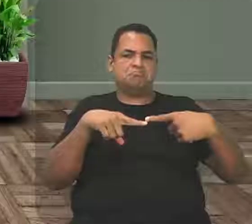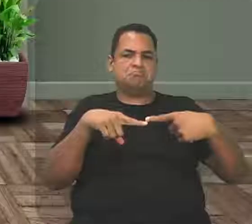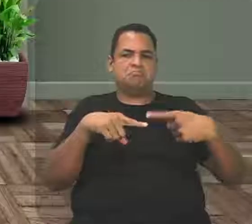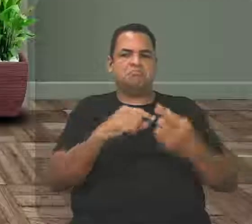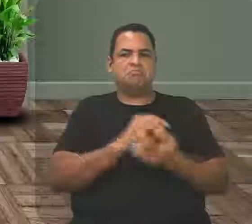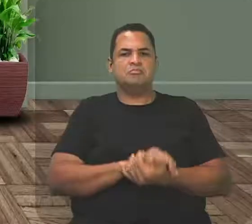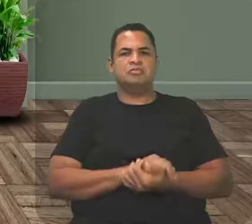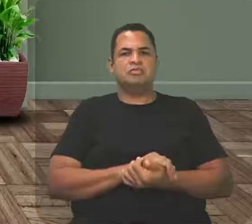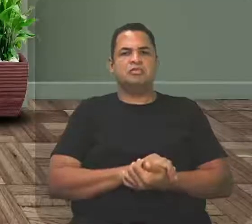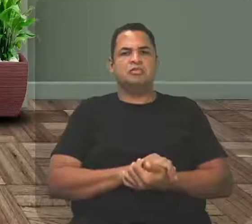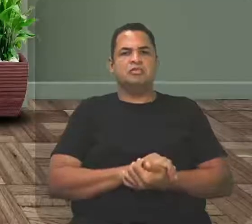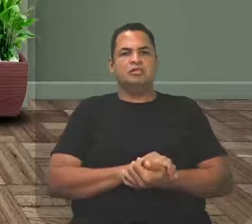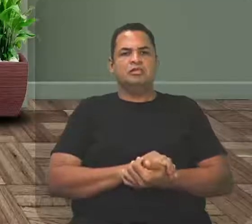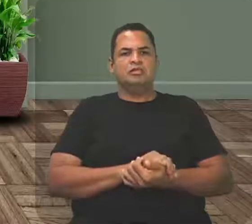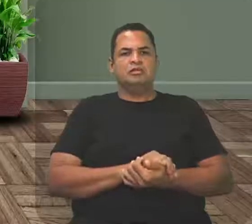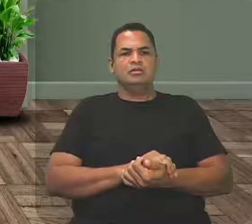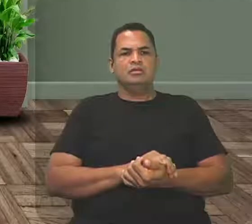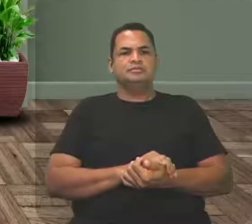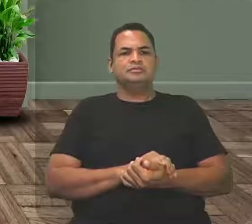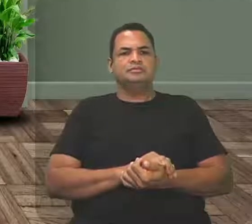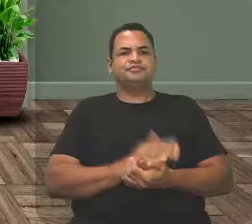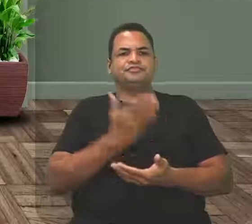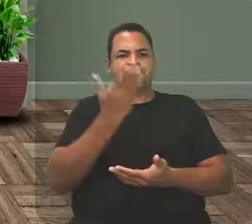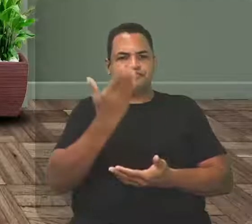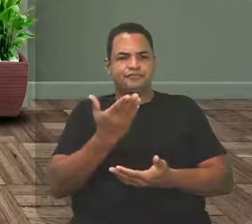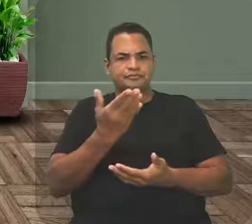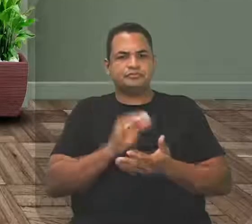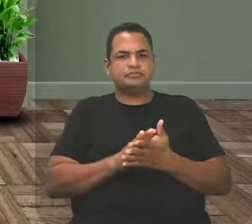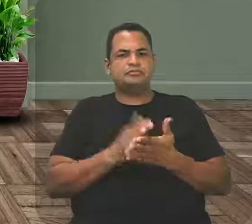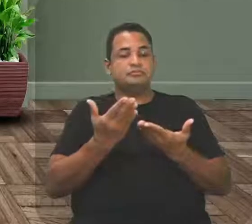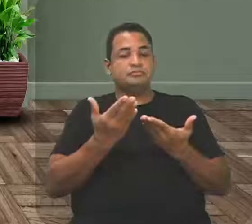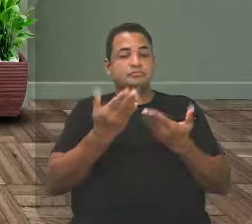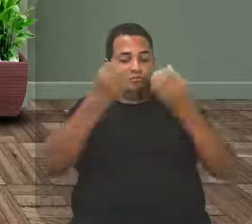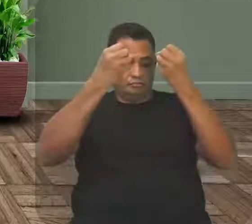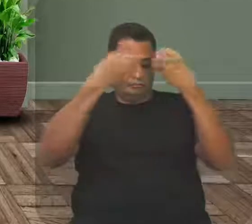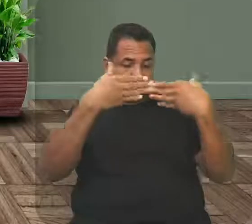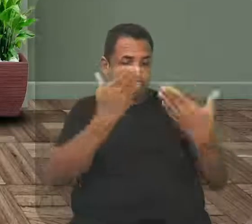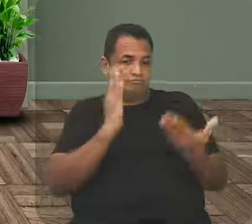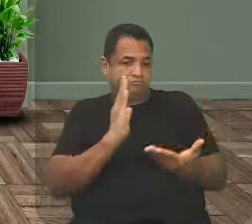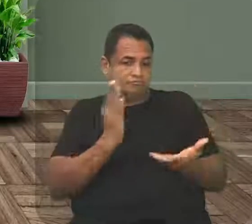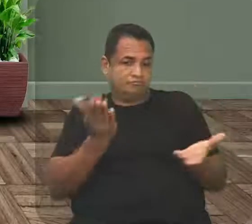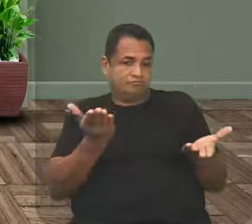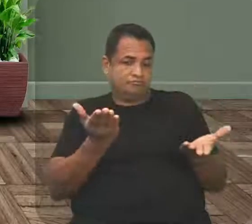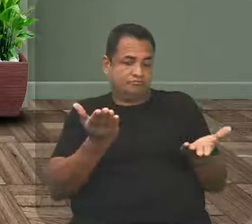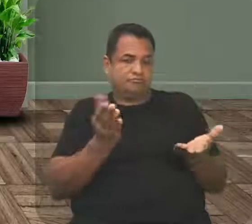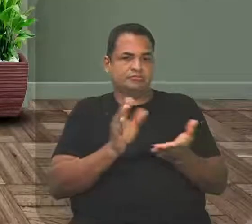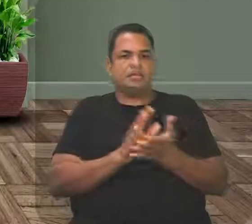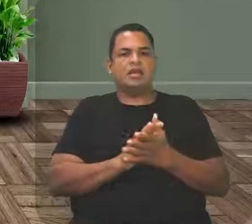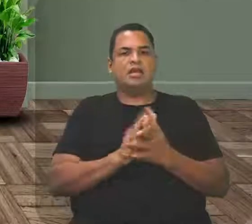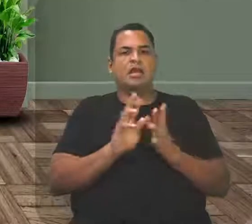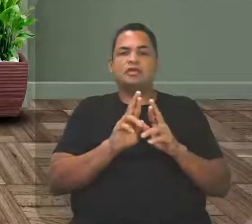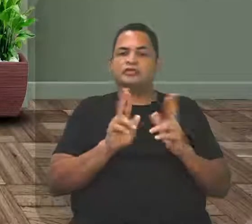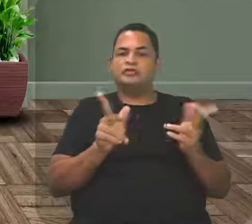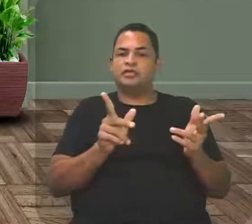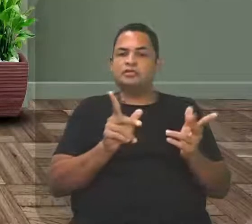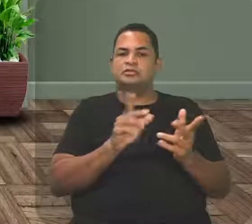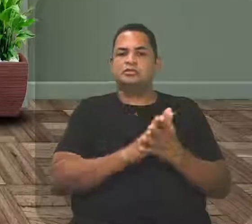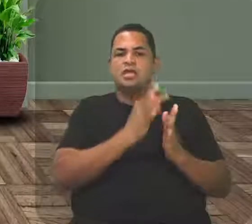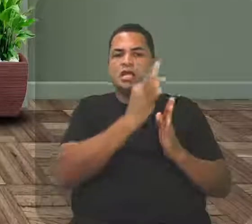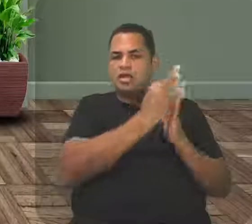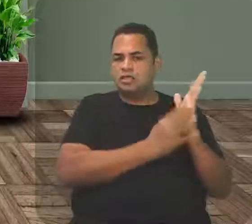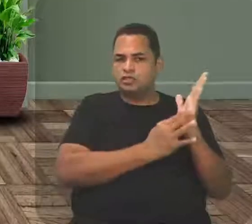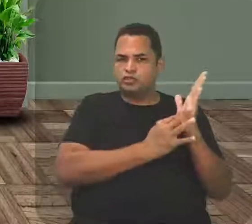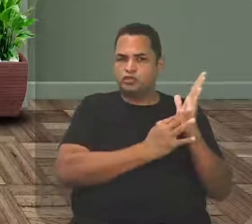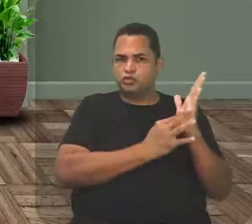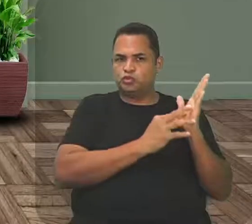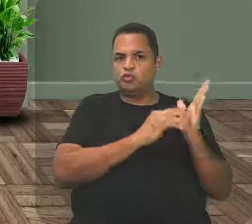Muito bem. Então, aí ficou claro a diferença do texto literário para o texto não literário. Literário.